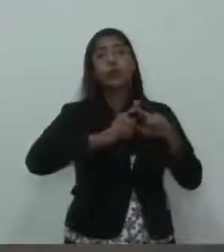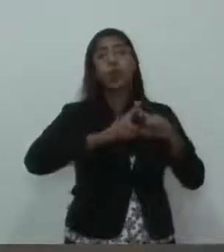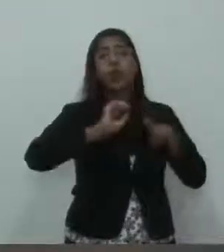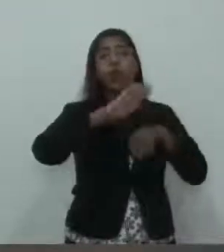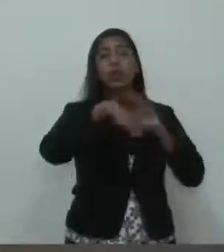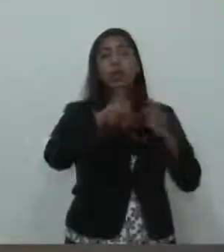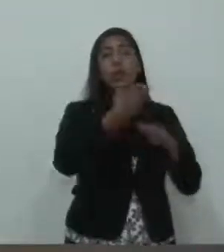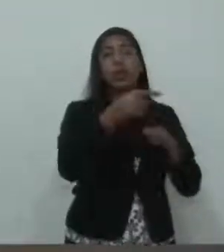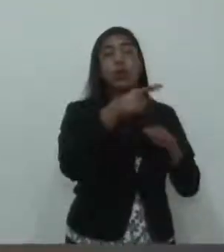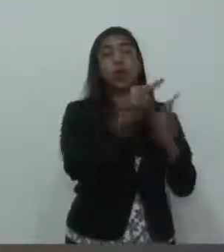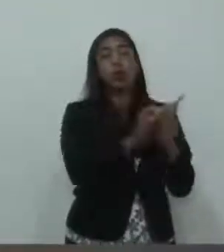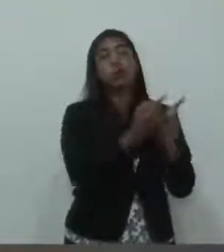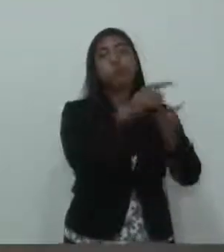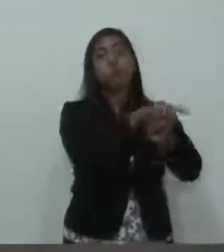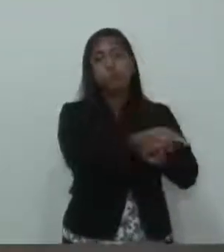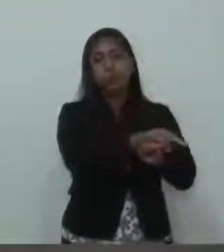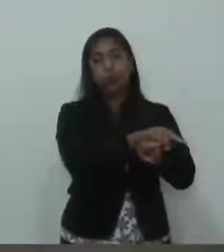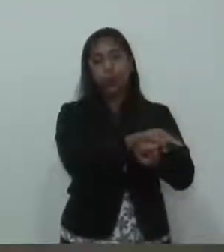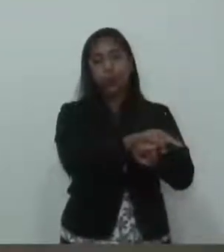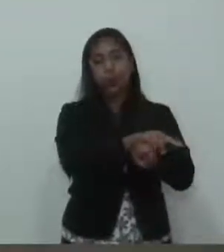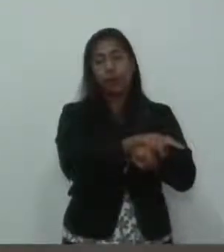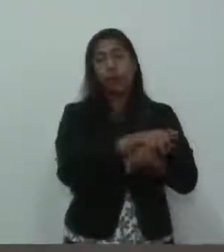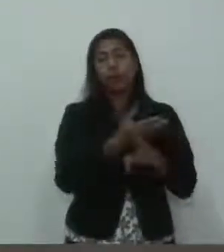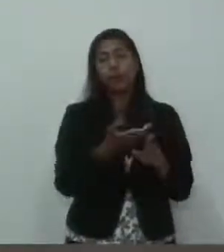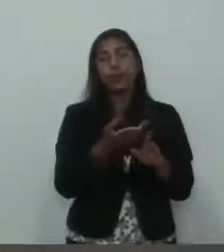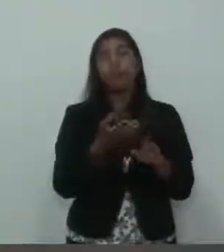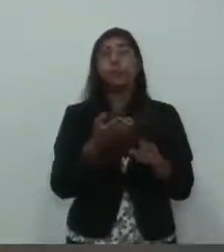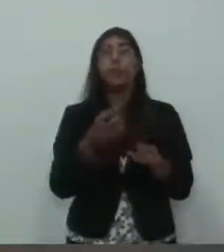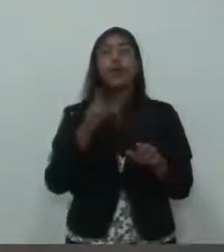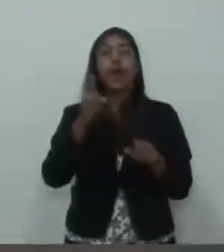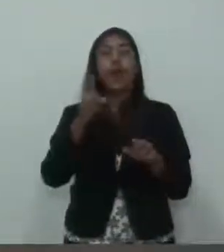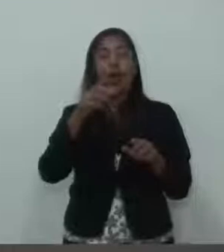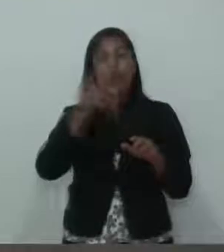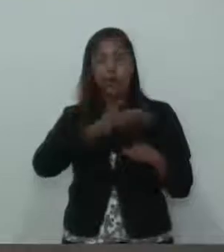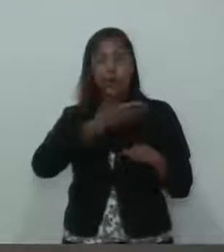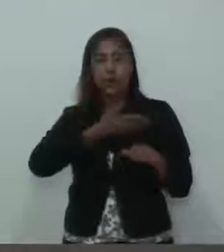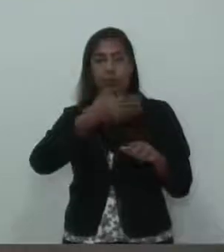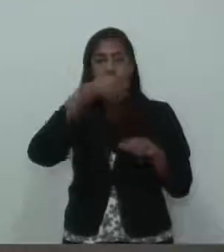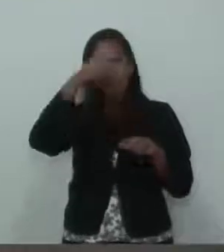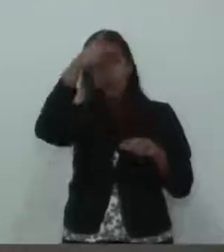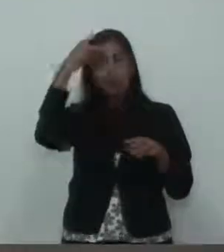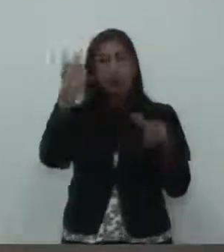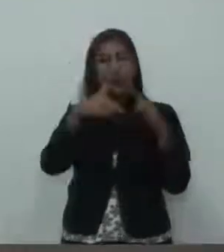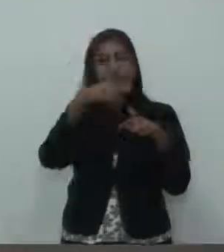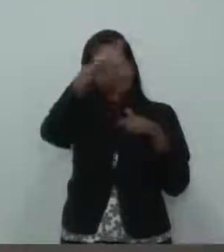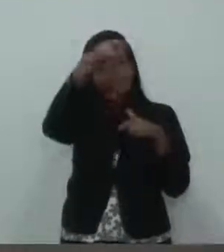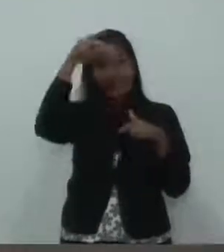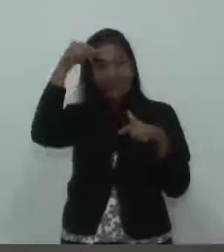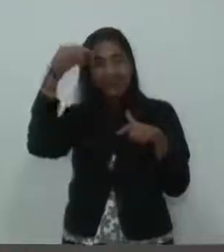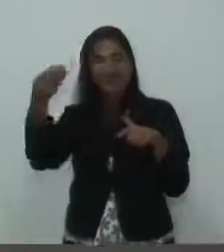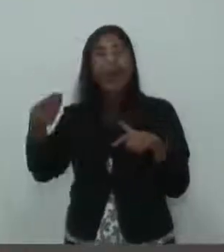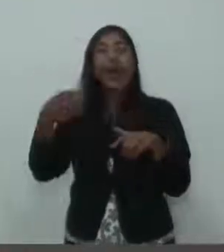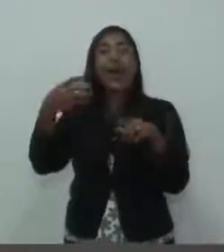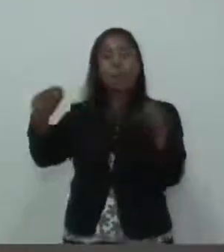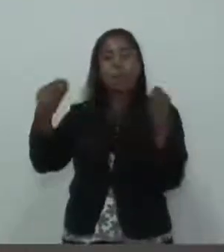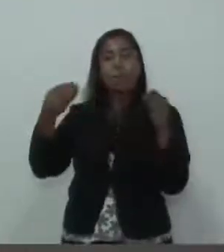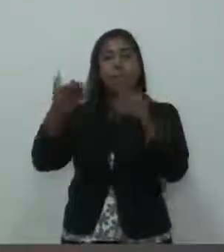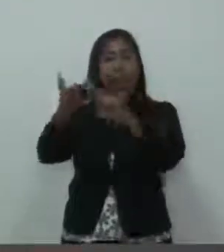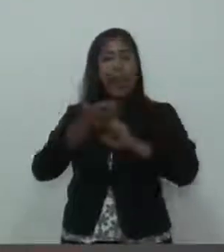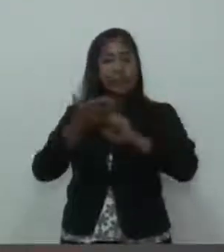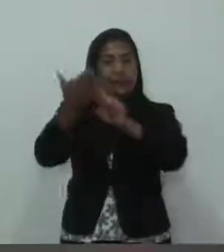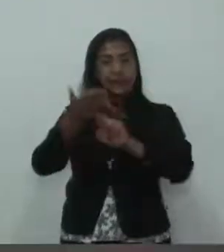Nós temos um amigo, um funcionário público aqui, que mandou uma carta, que eu li com toda atenção, e consigo me colocar no teu lugar, na pele de vocês, entender.